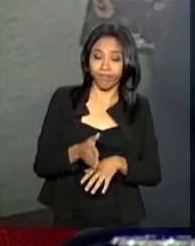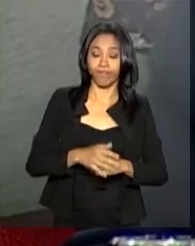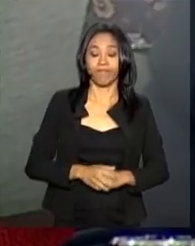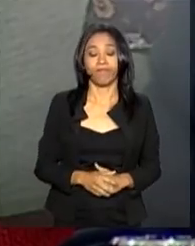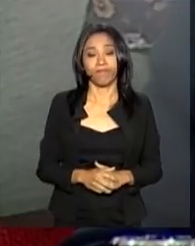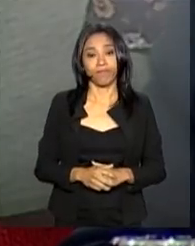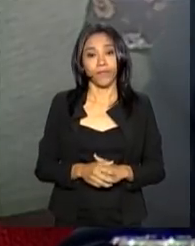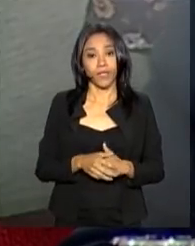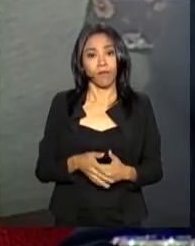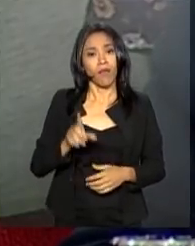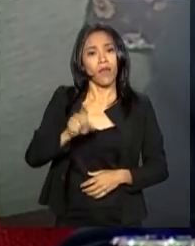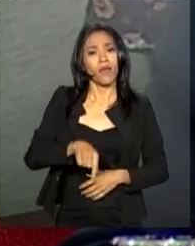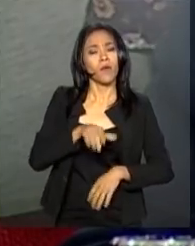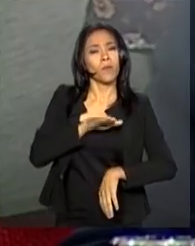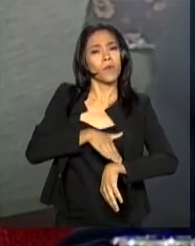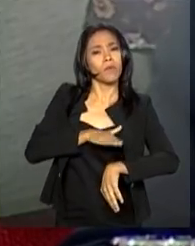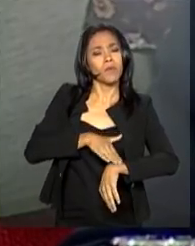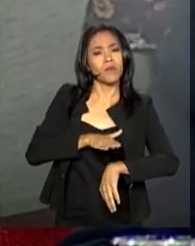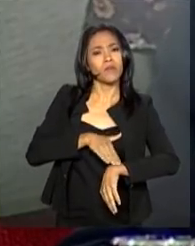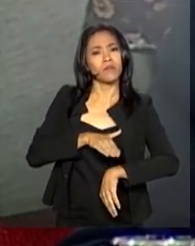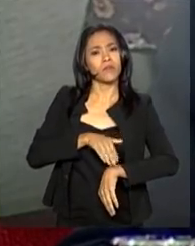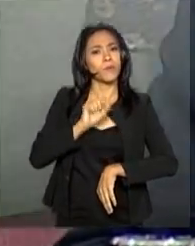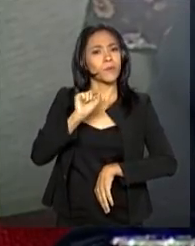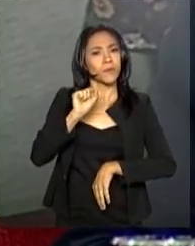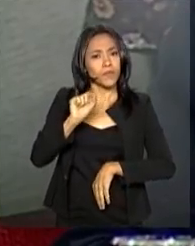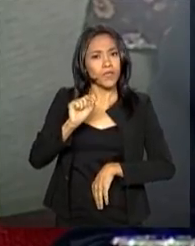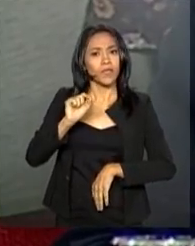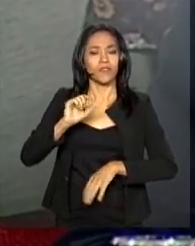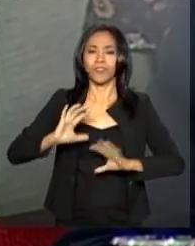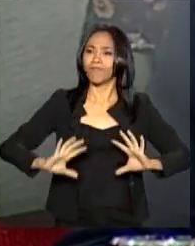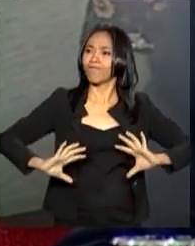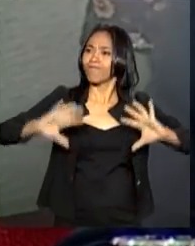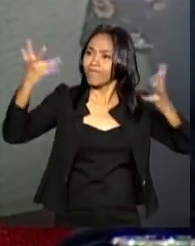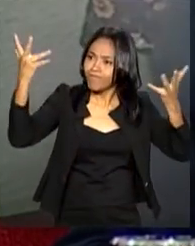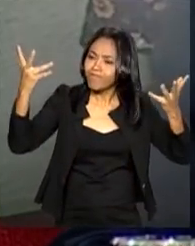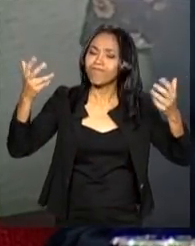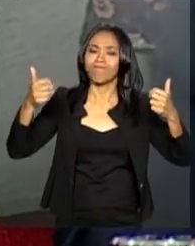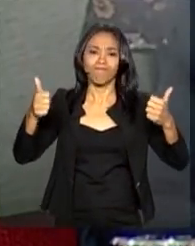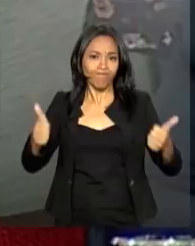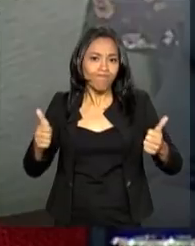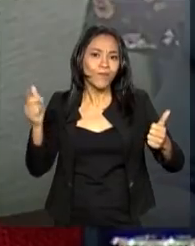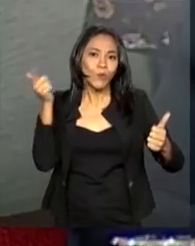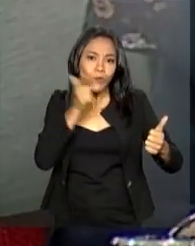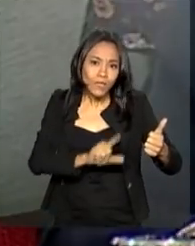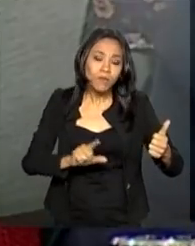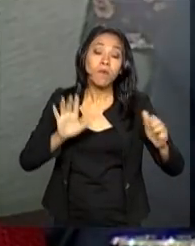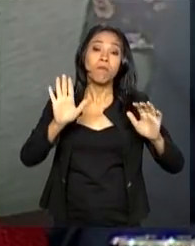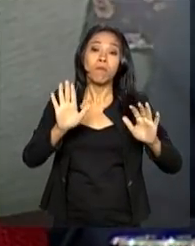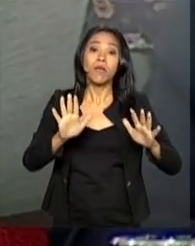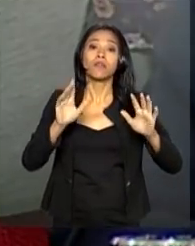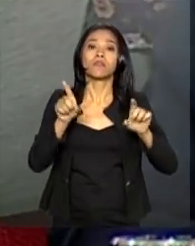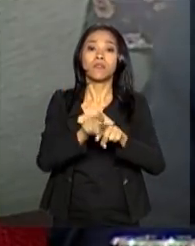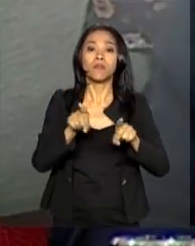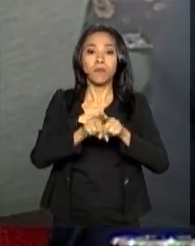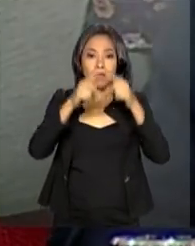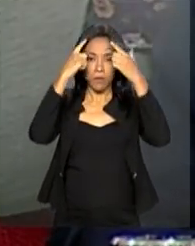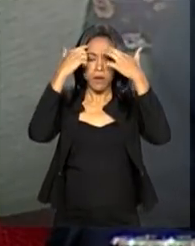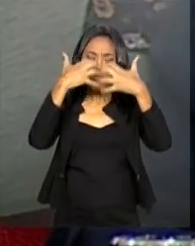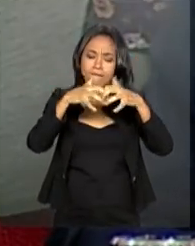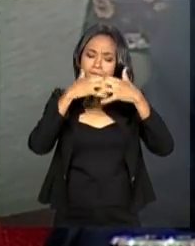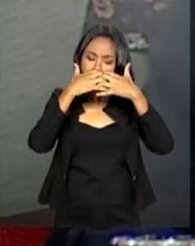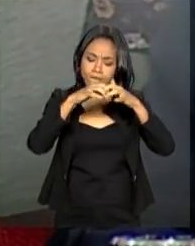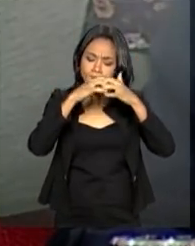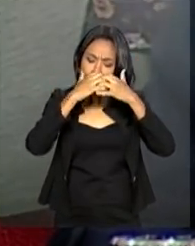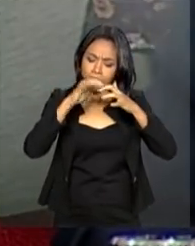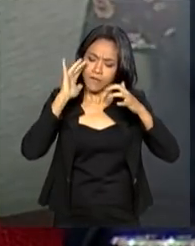É um momento também de, além da comemoração, momento também de uma reflexão sobre o que